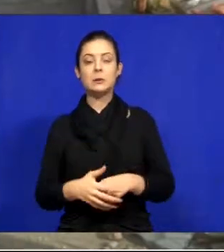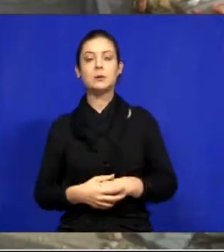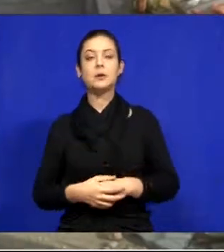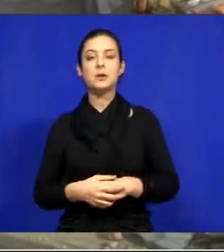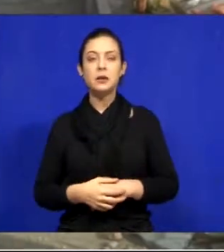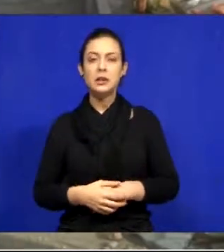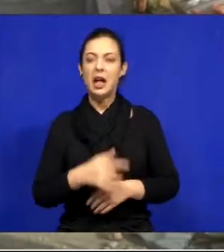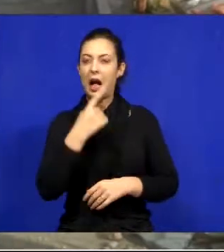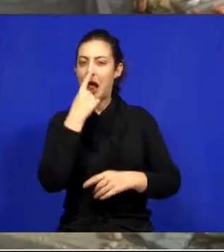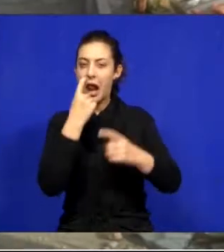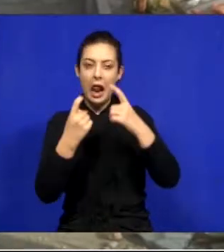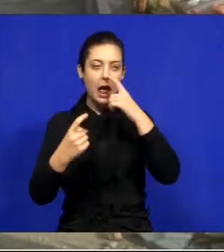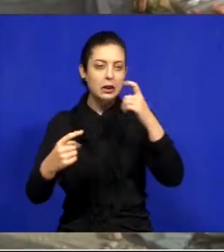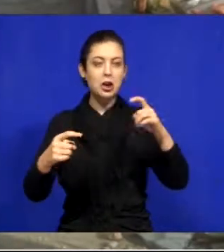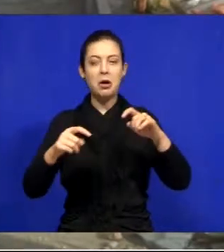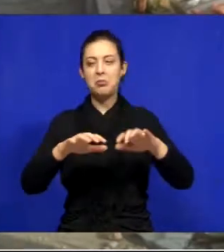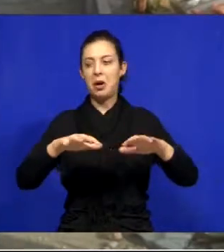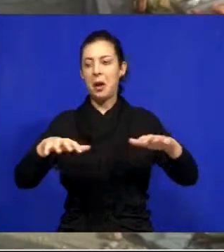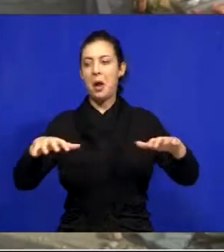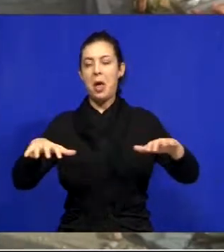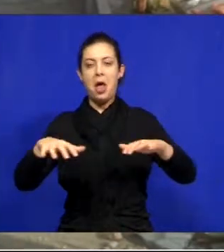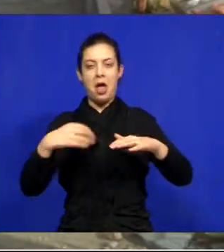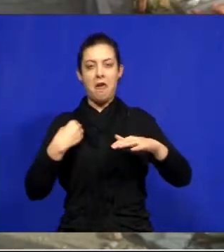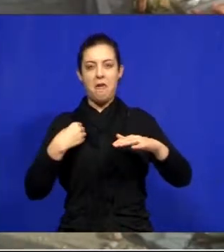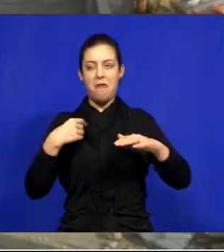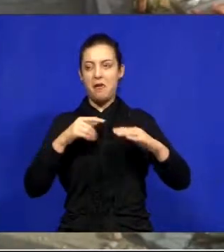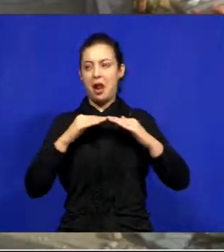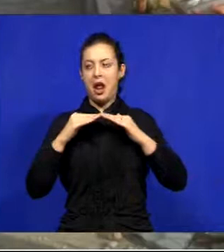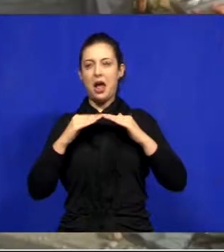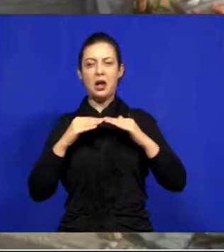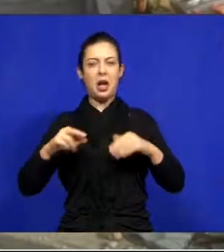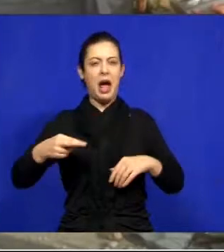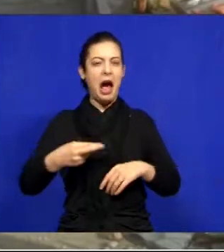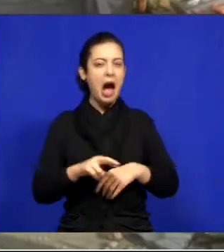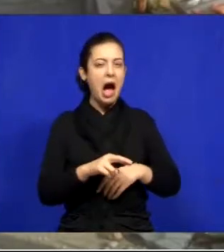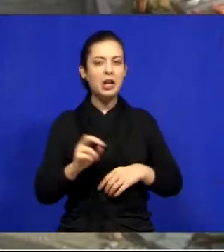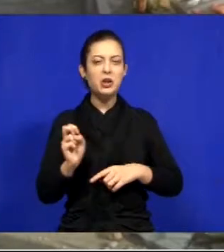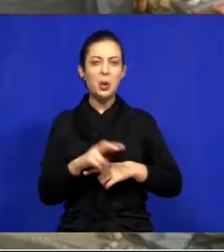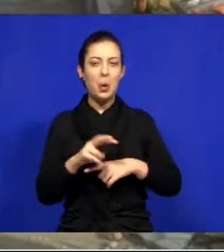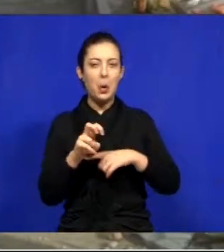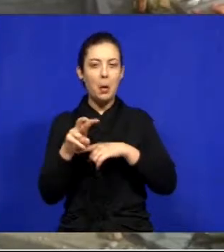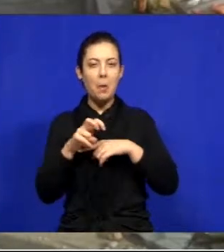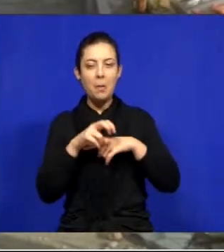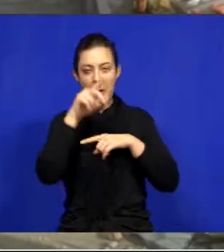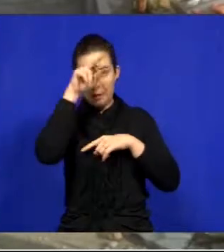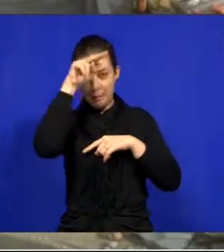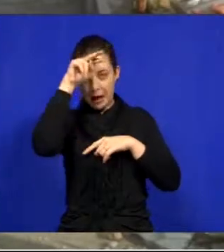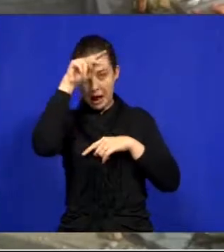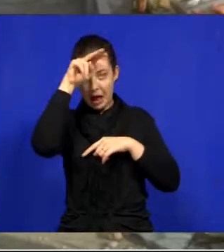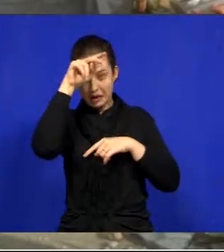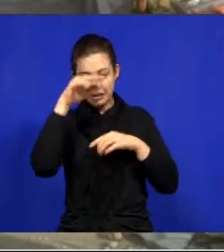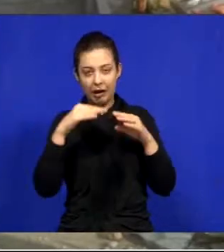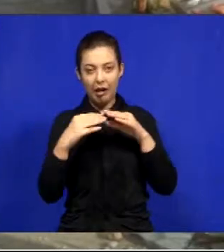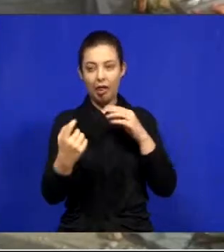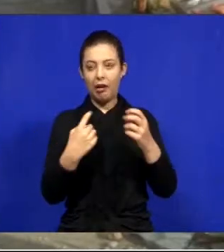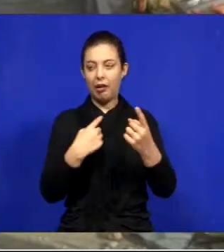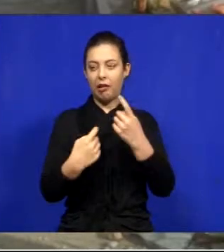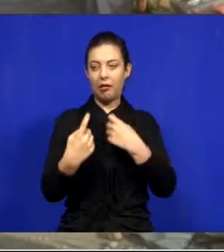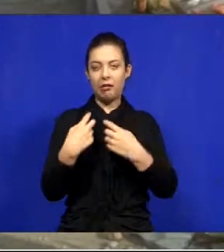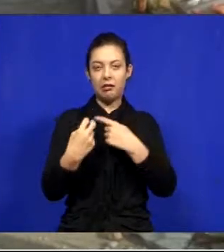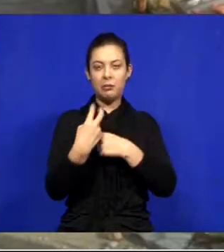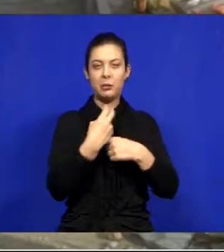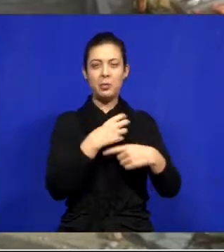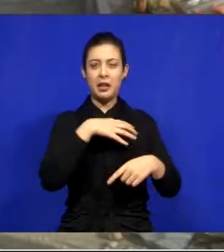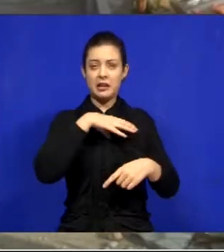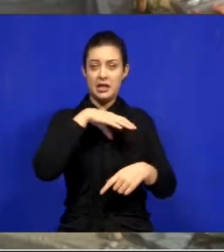É lixo e os moradores não aguentam mais de rato, cobre, barata entrando dentro das casas. E bem no centro